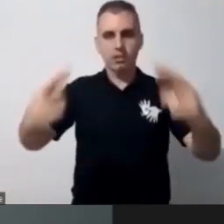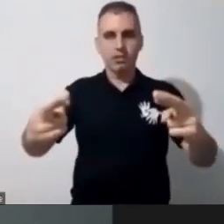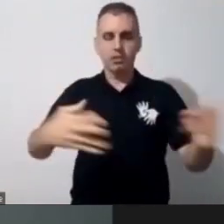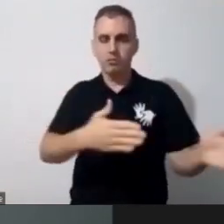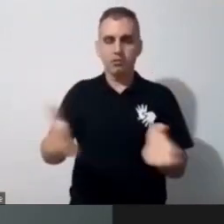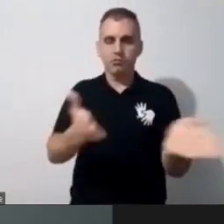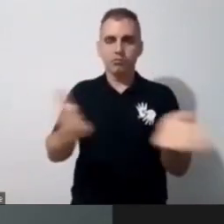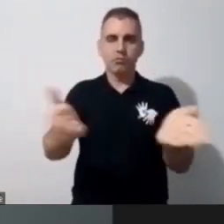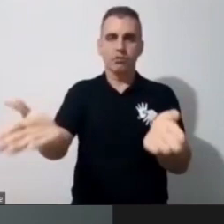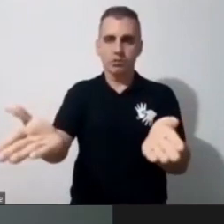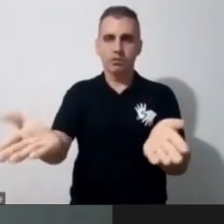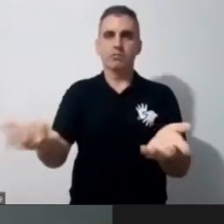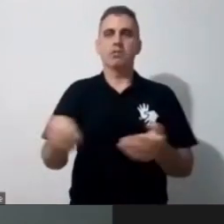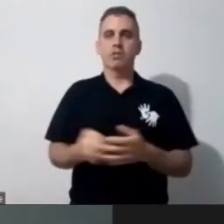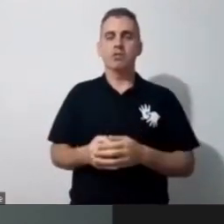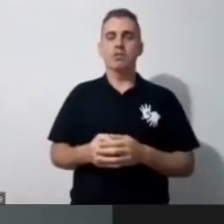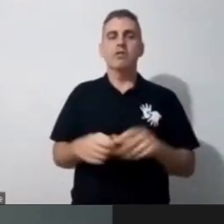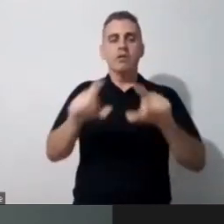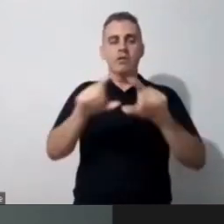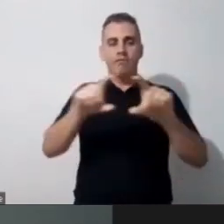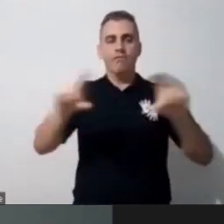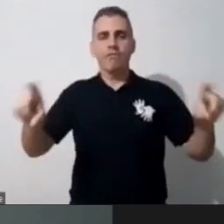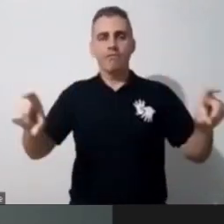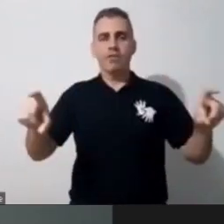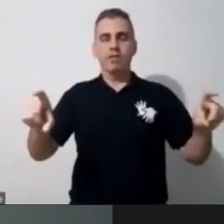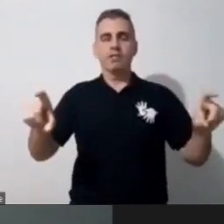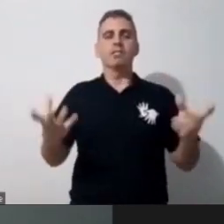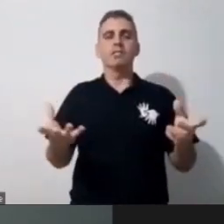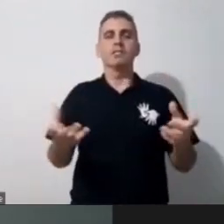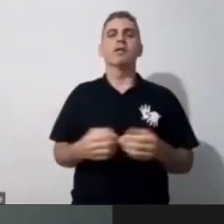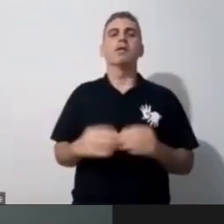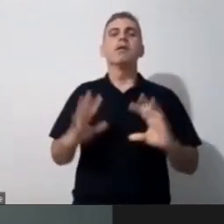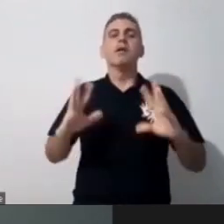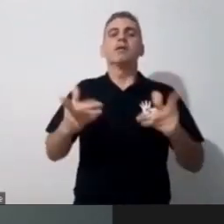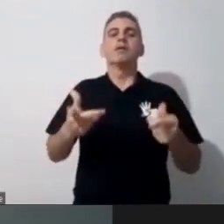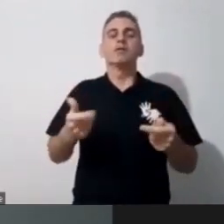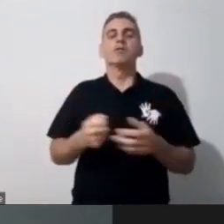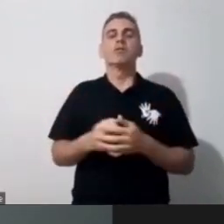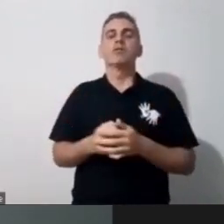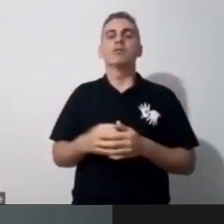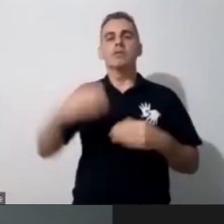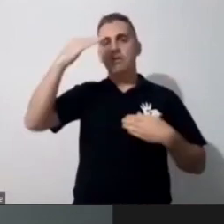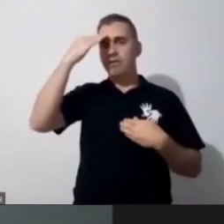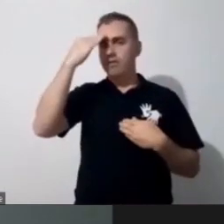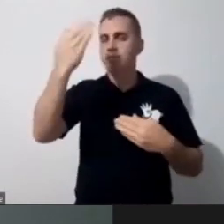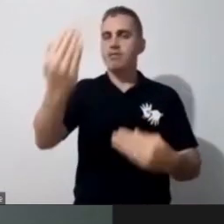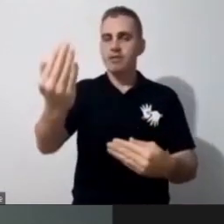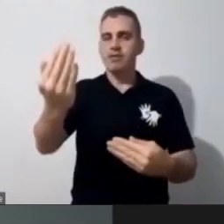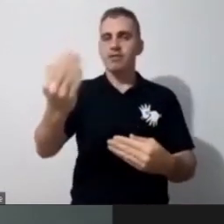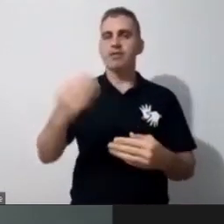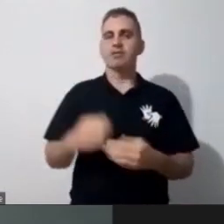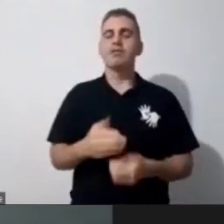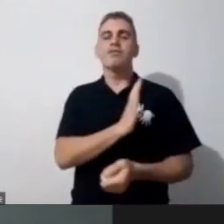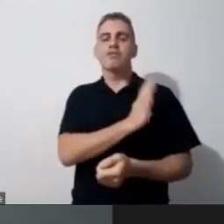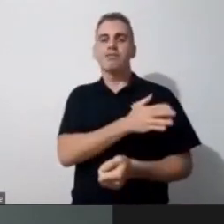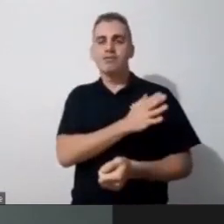como mensagem, né, de inspiração a quem tá nos escutando, e eu também quero agradecer de coração aí pela oportunidade,